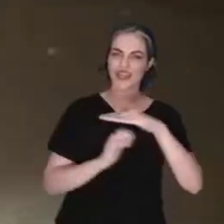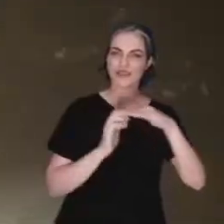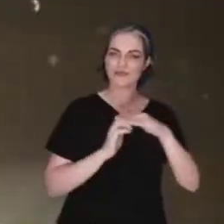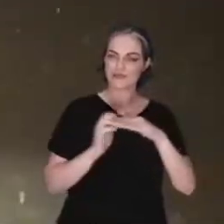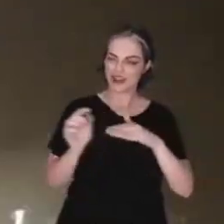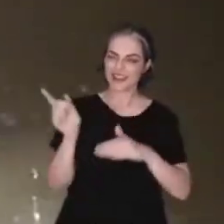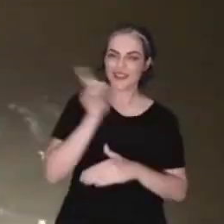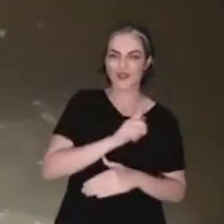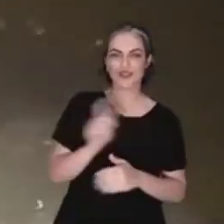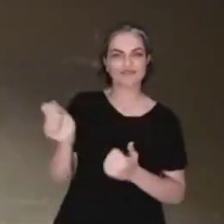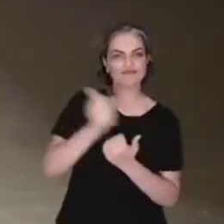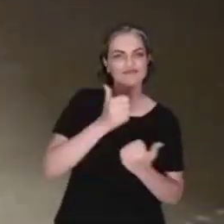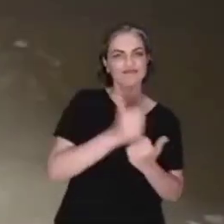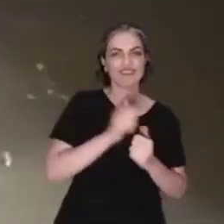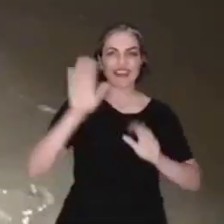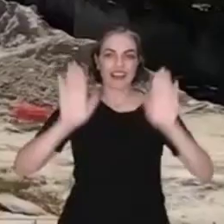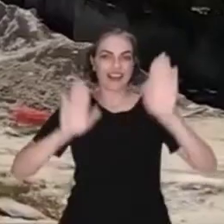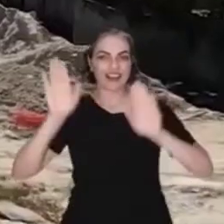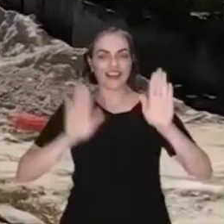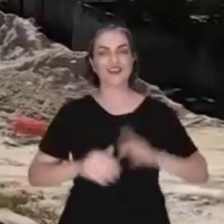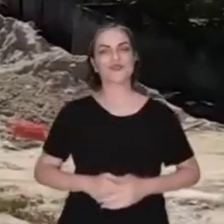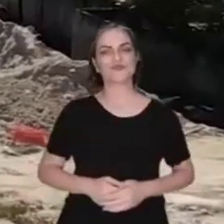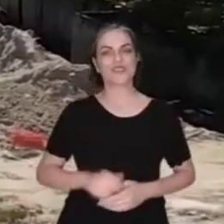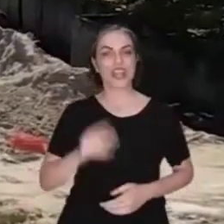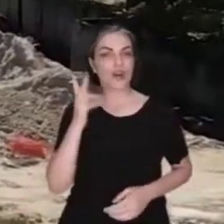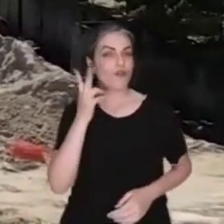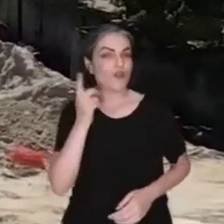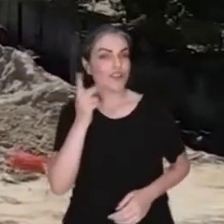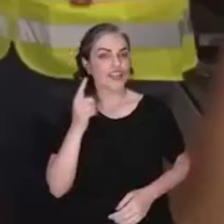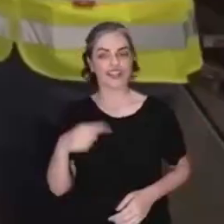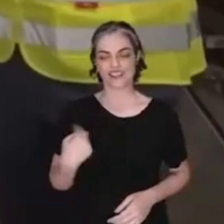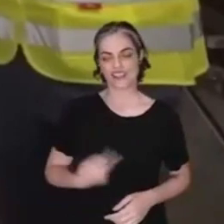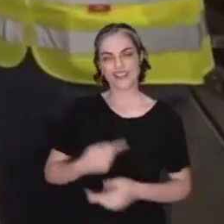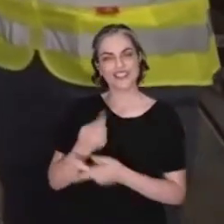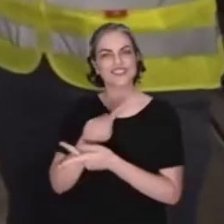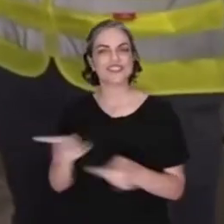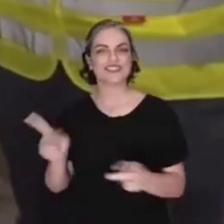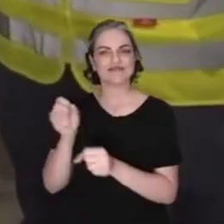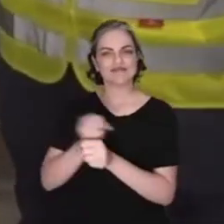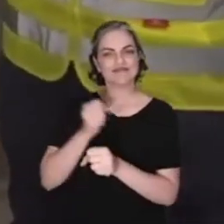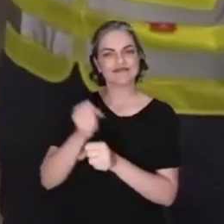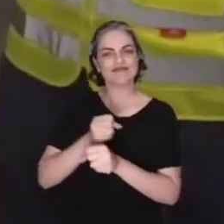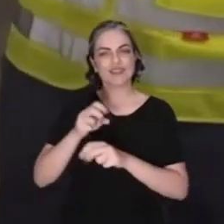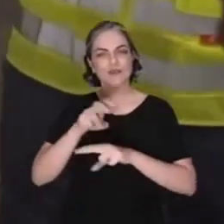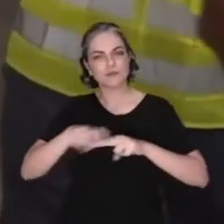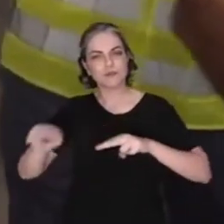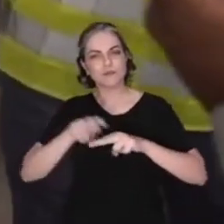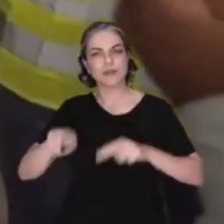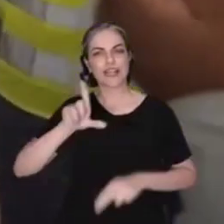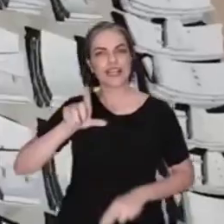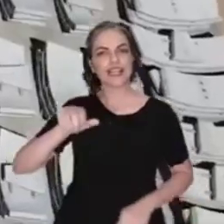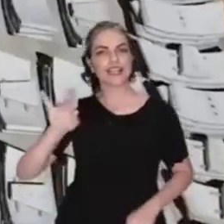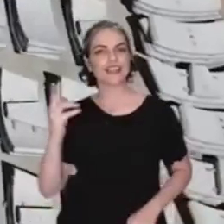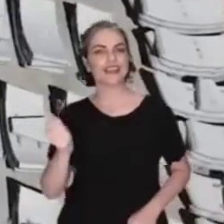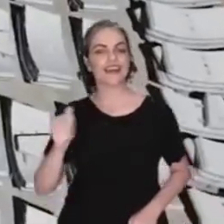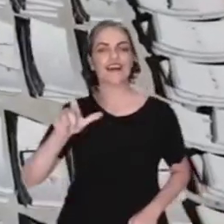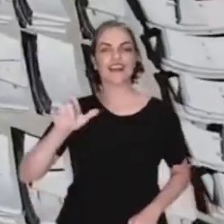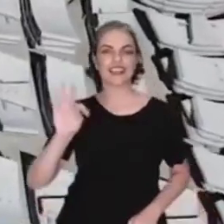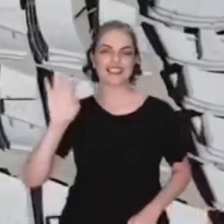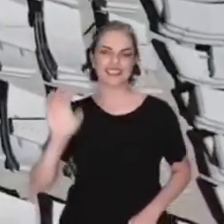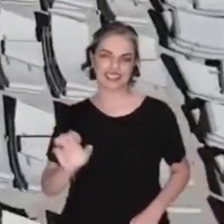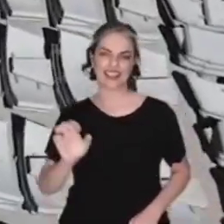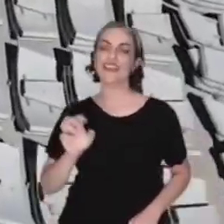leilões serão realizados até o final do ano. Já em Fortaleza, visitamos as obras da linha leste do metrô da capital cearense. O